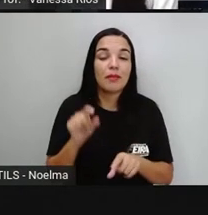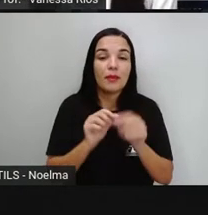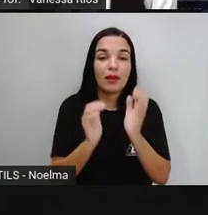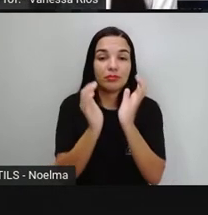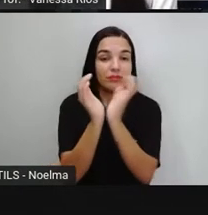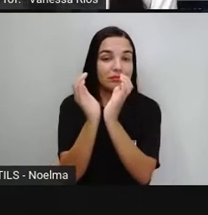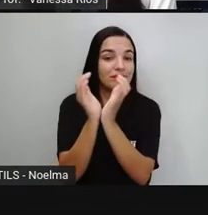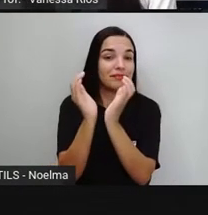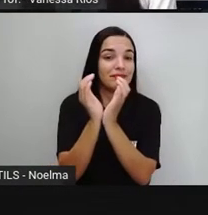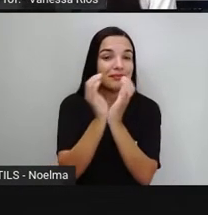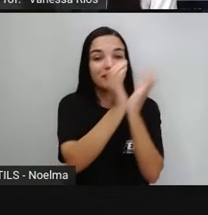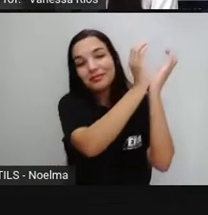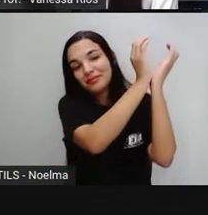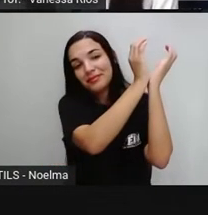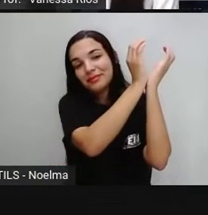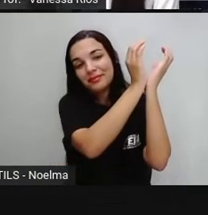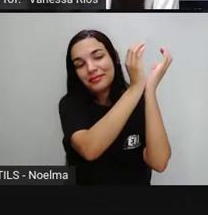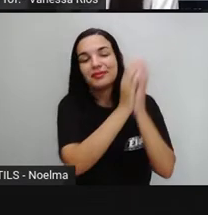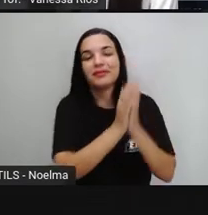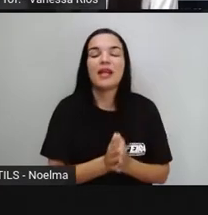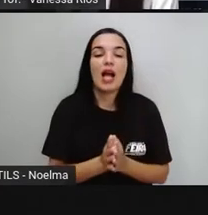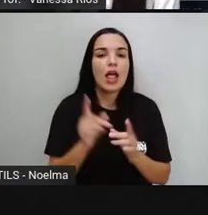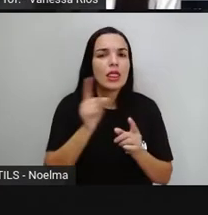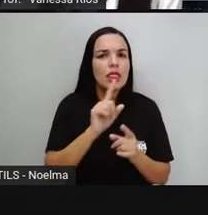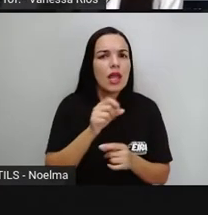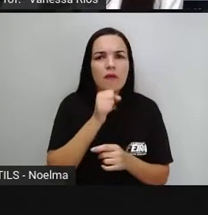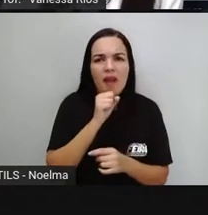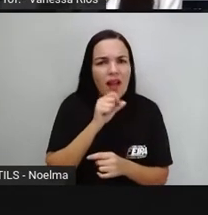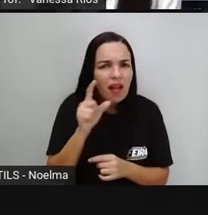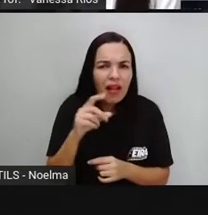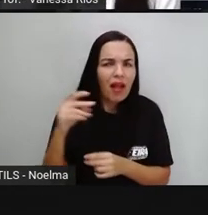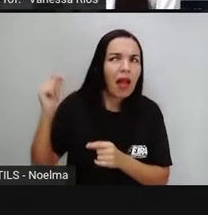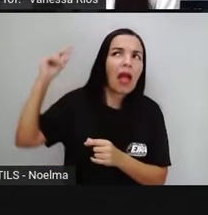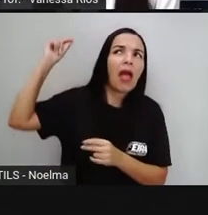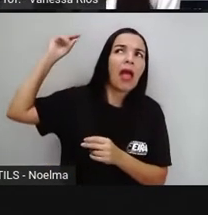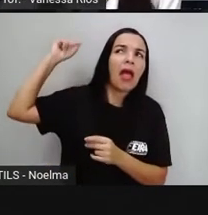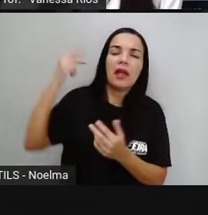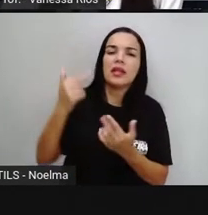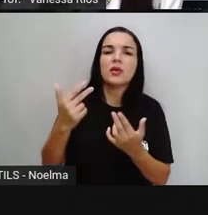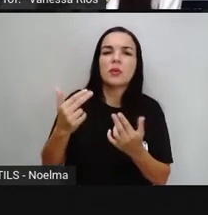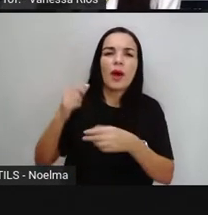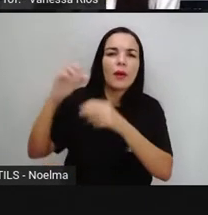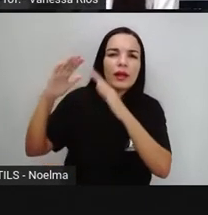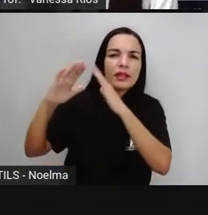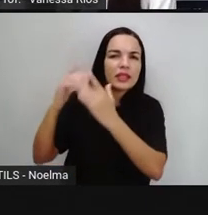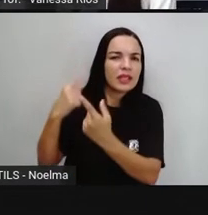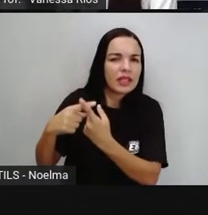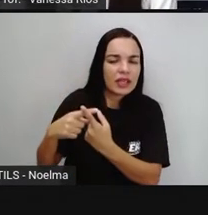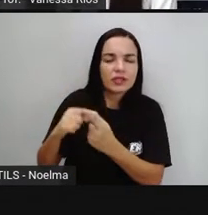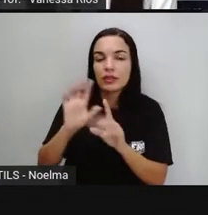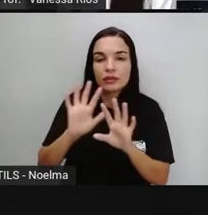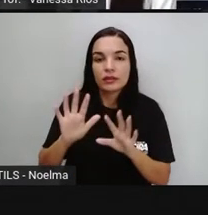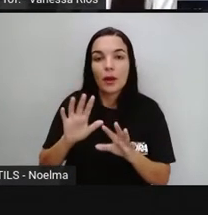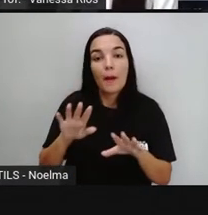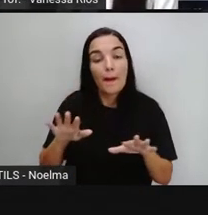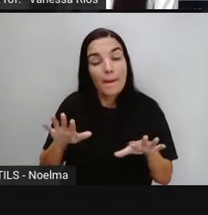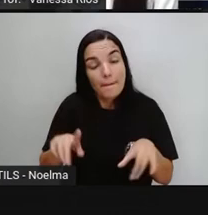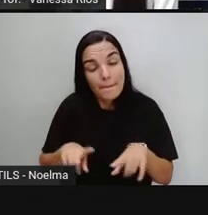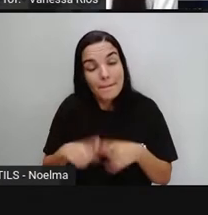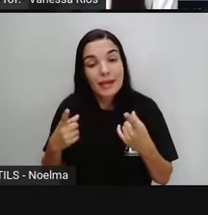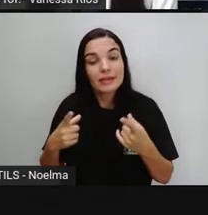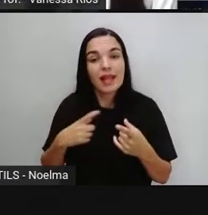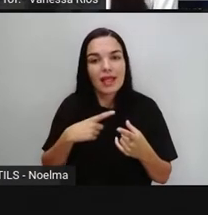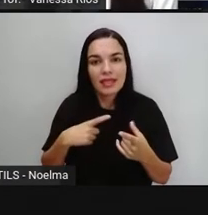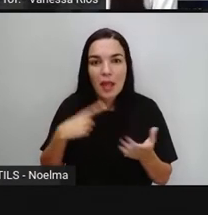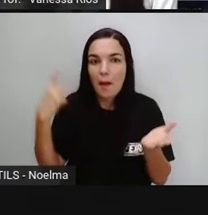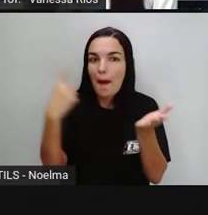né? Que é uma construção que não é tão antiga quanto as igrejas, né? Quanto outras construções que a gente já observou, mas